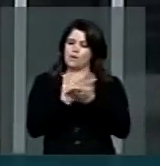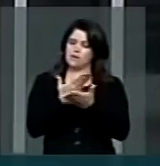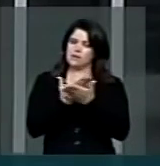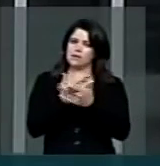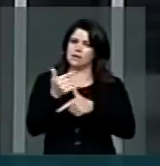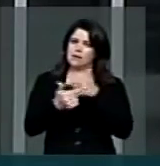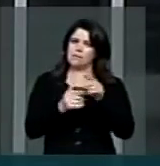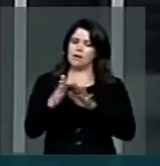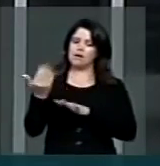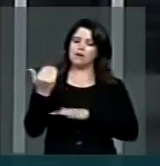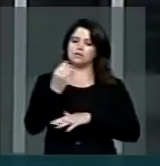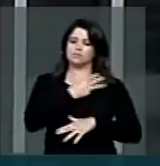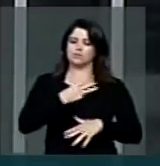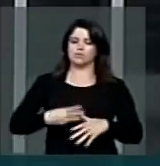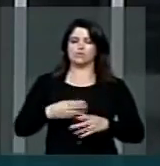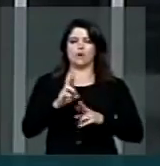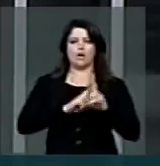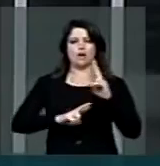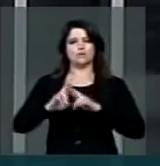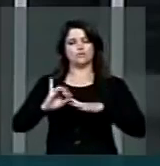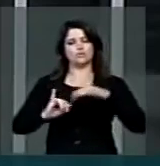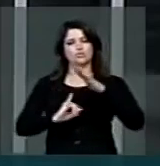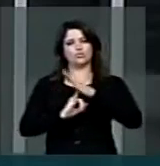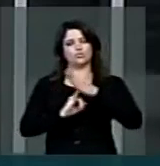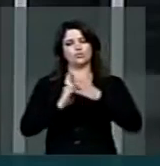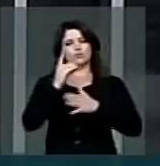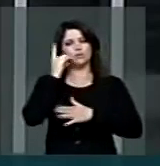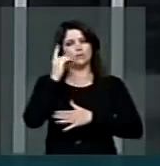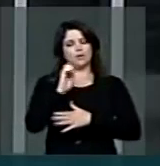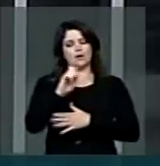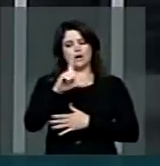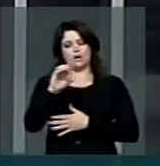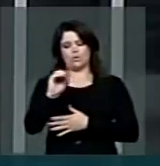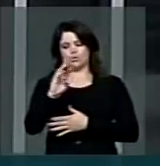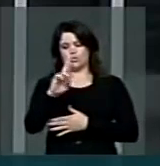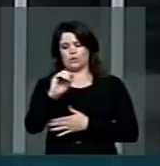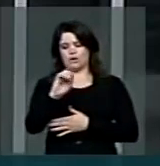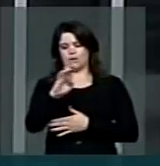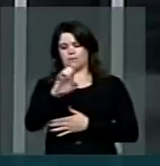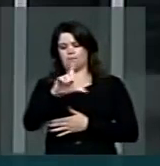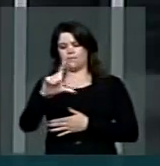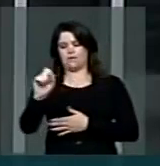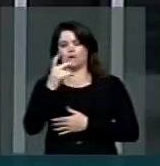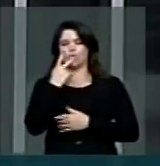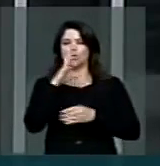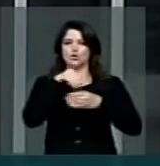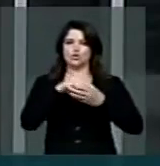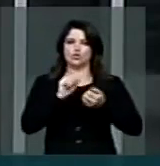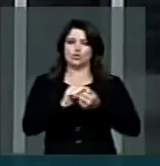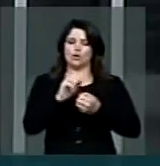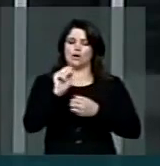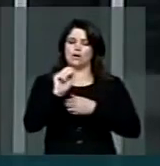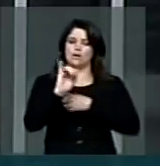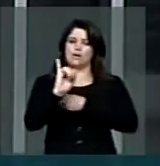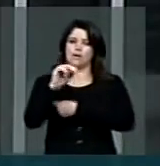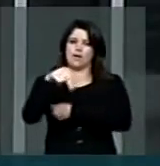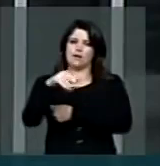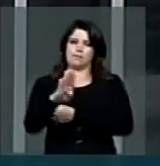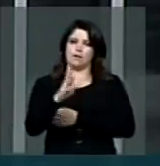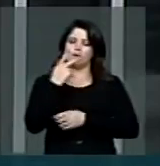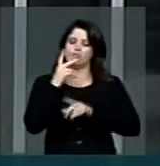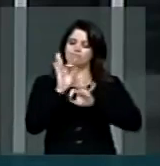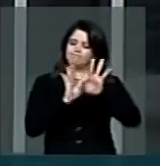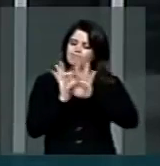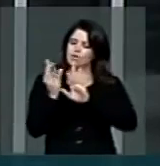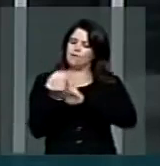indicação do então ministro das Relações Institucionais, deputado Aldo Rebello, que, conjunto com a ANB, formatou